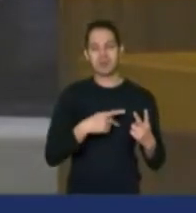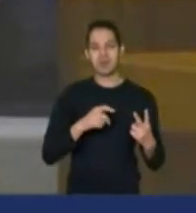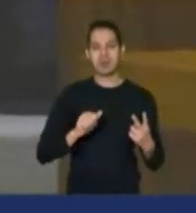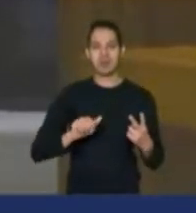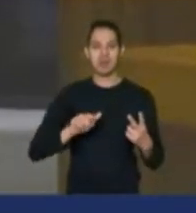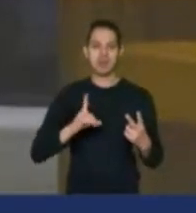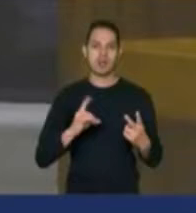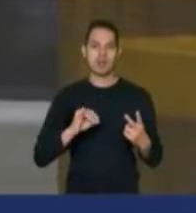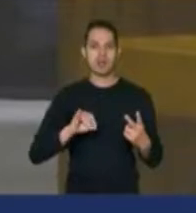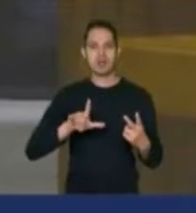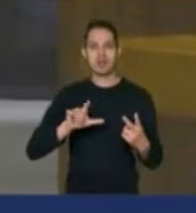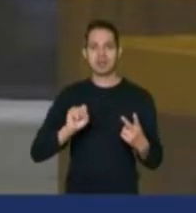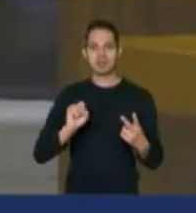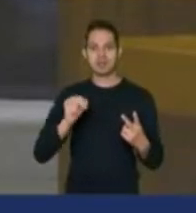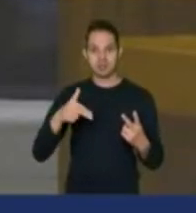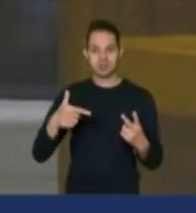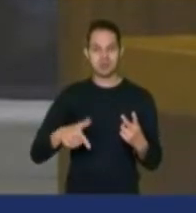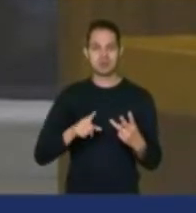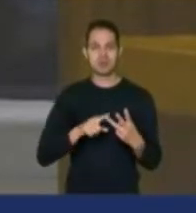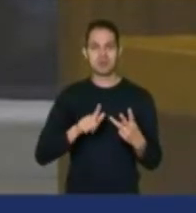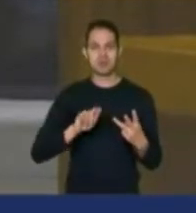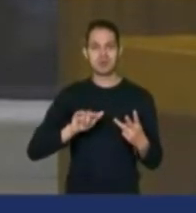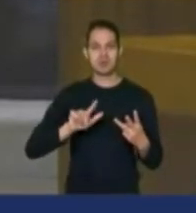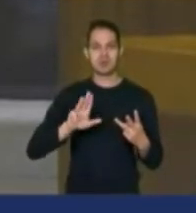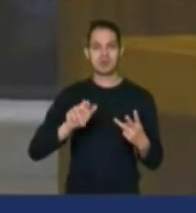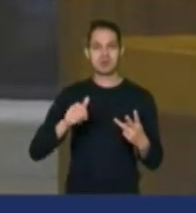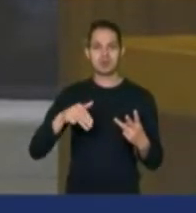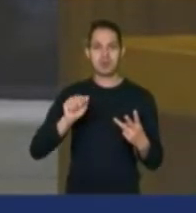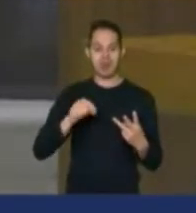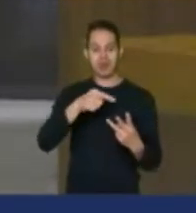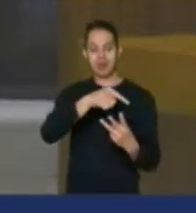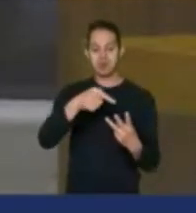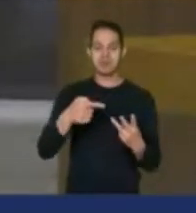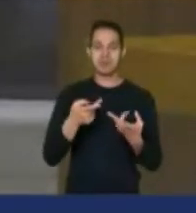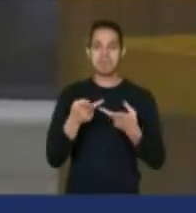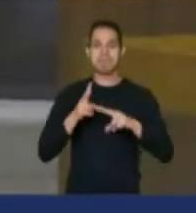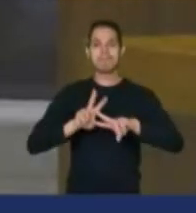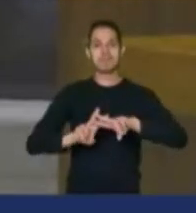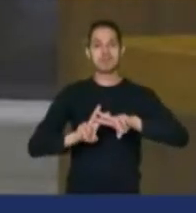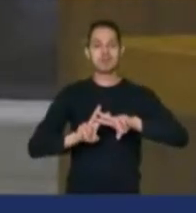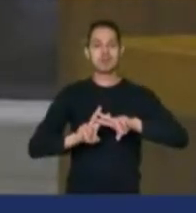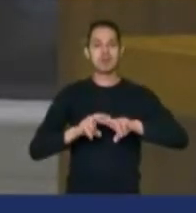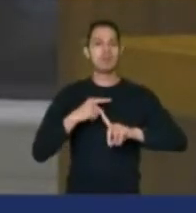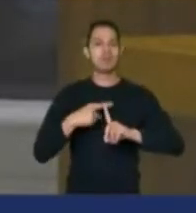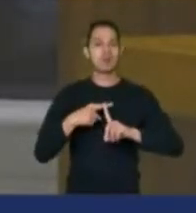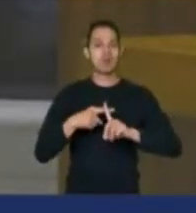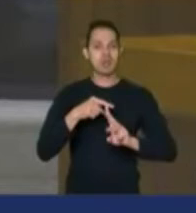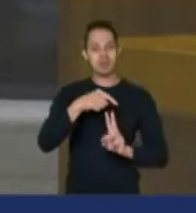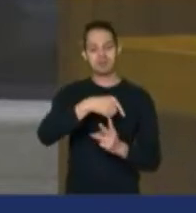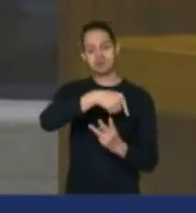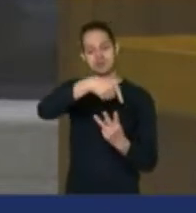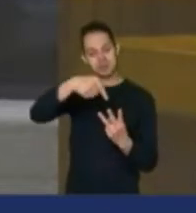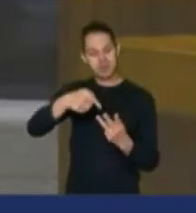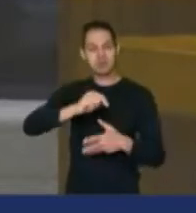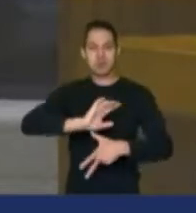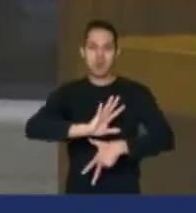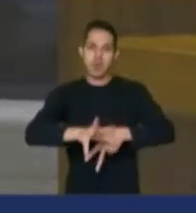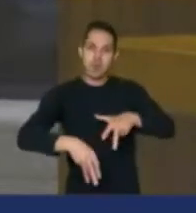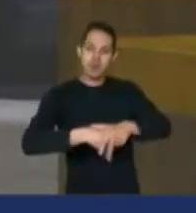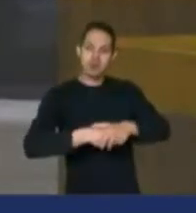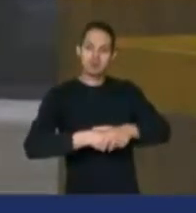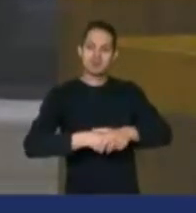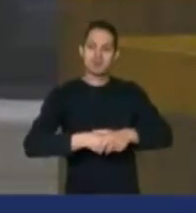e Gilmar Santos estão presos por corrupção. Agora a questão mais